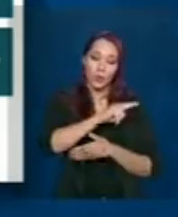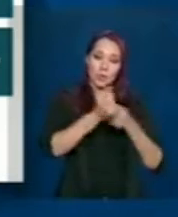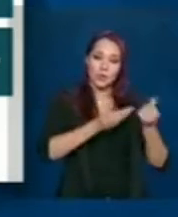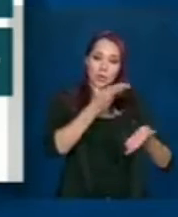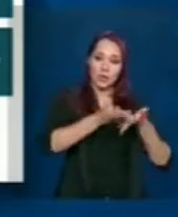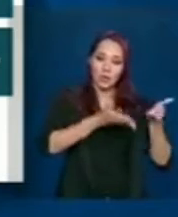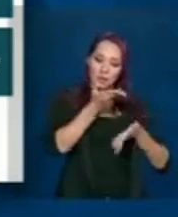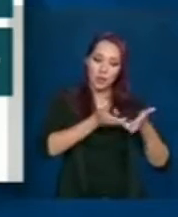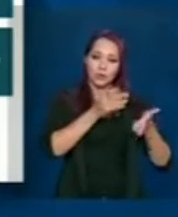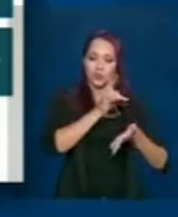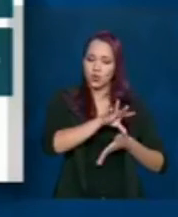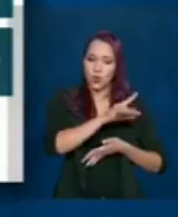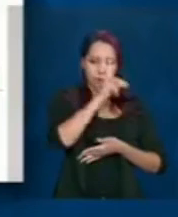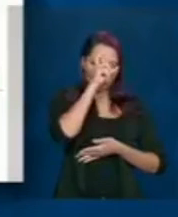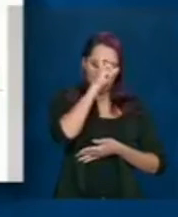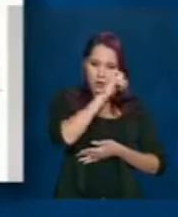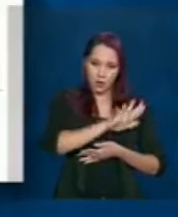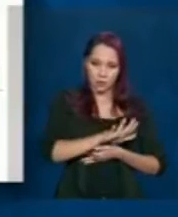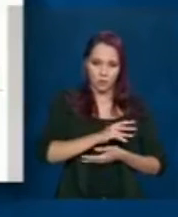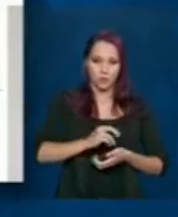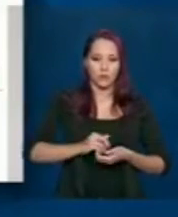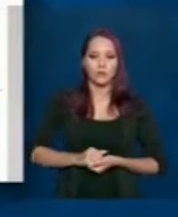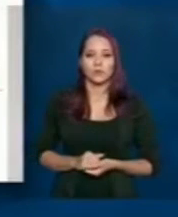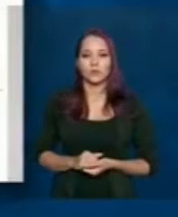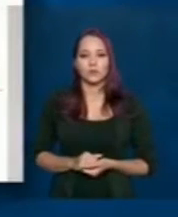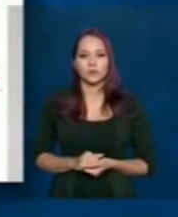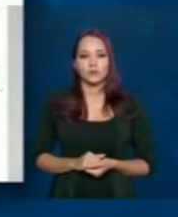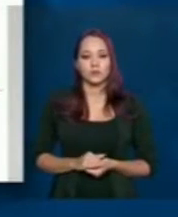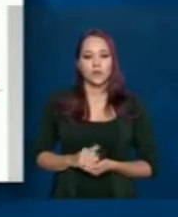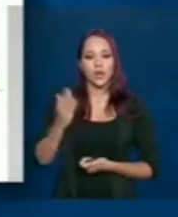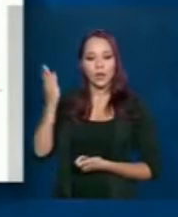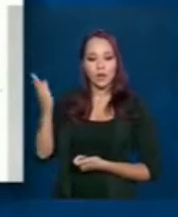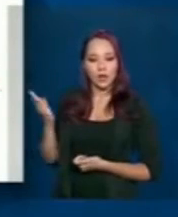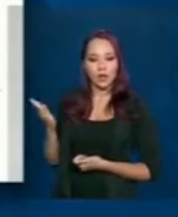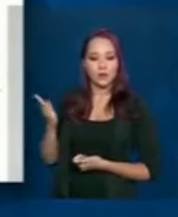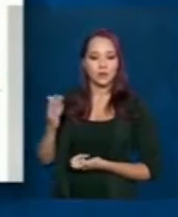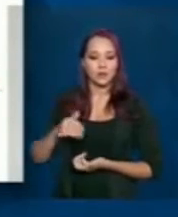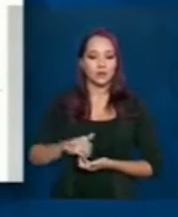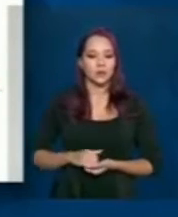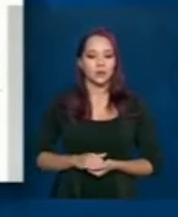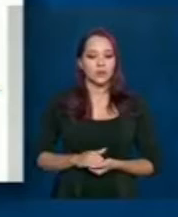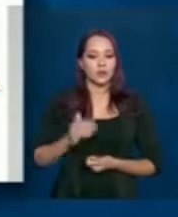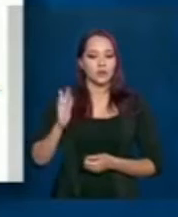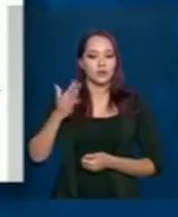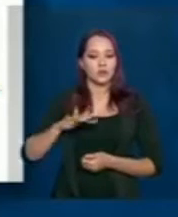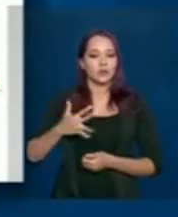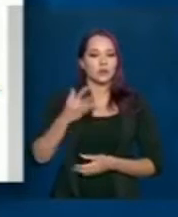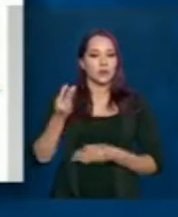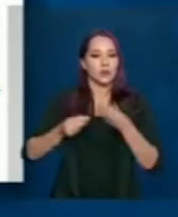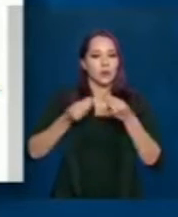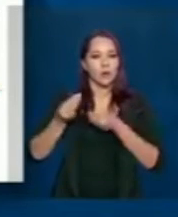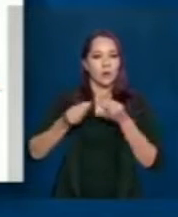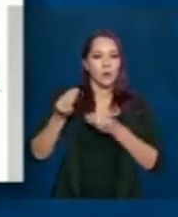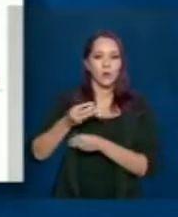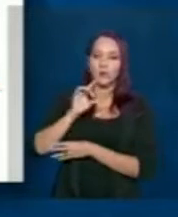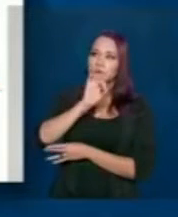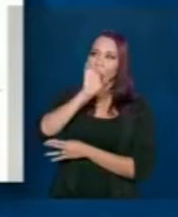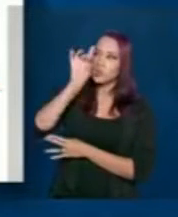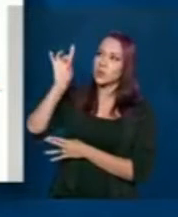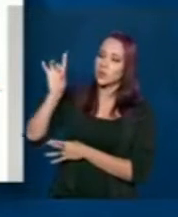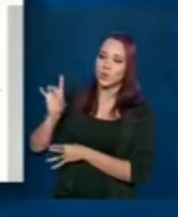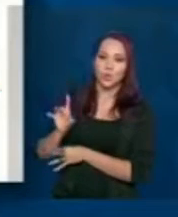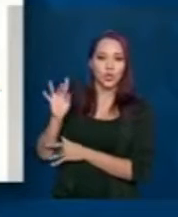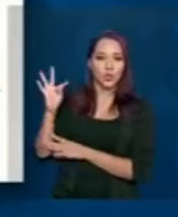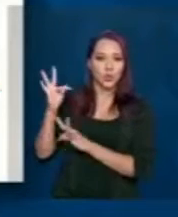simplesmente hospitalar. Próximo. Aqui é mais ou menos uma distribuição, a gente pode ver que do total,